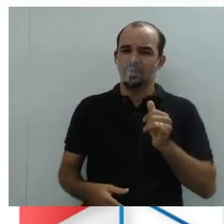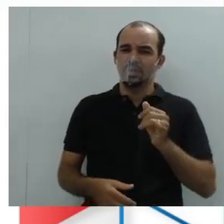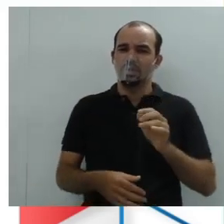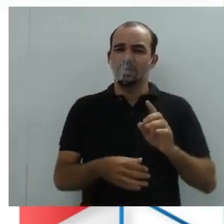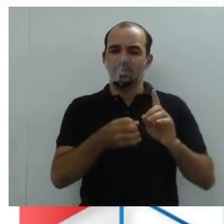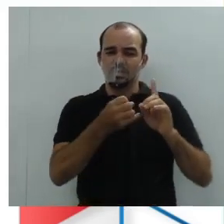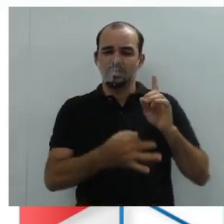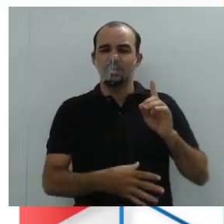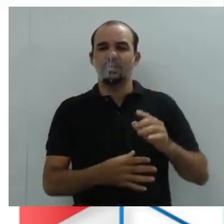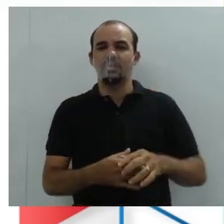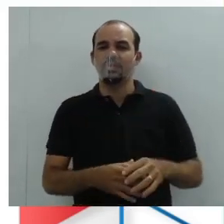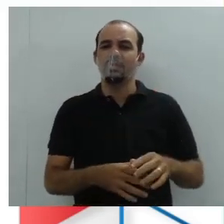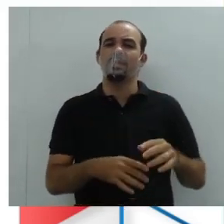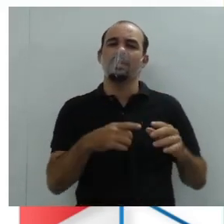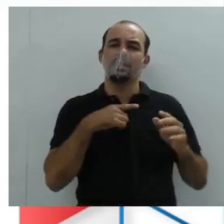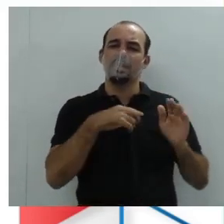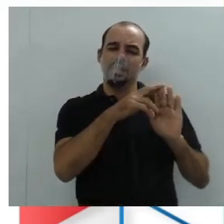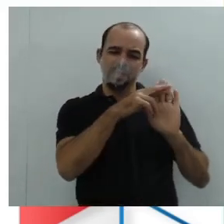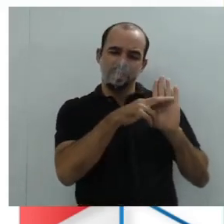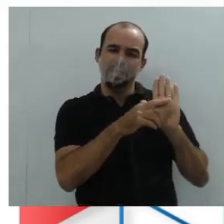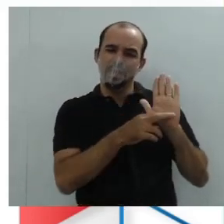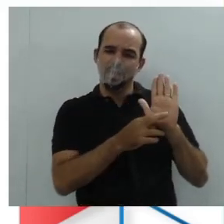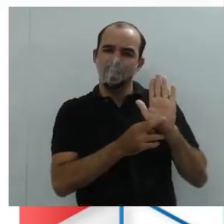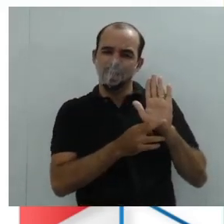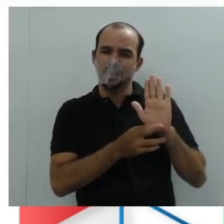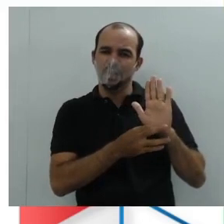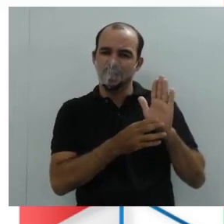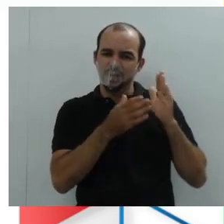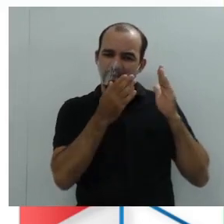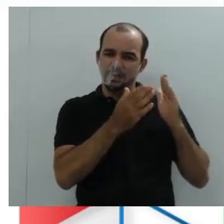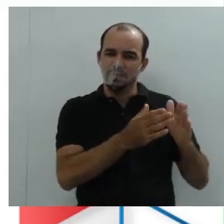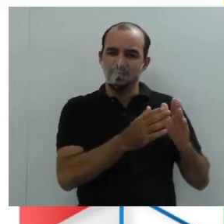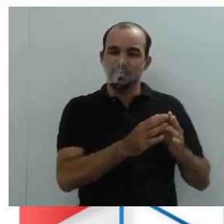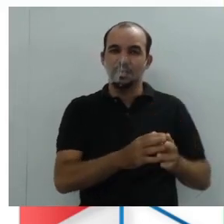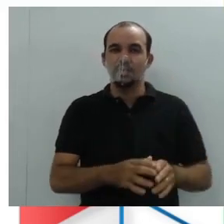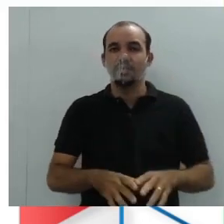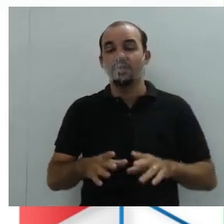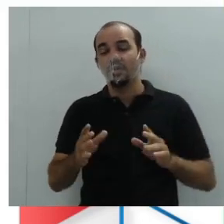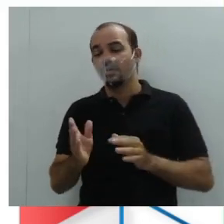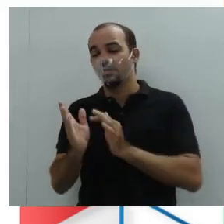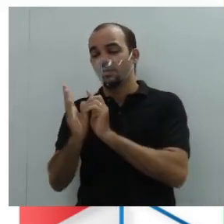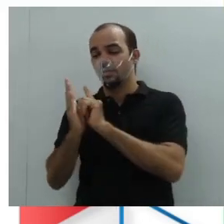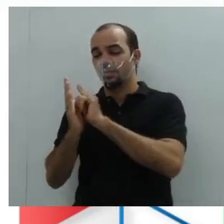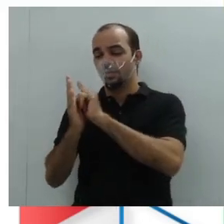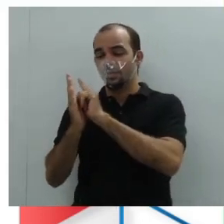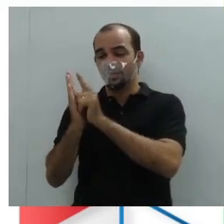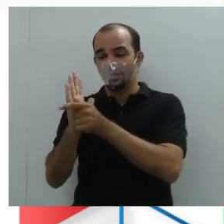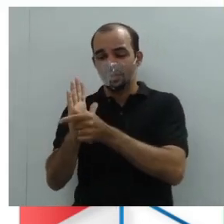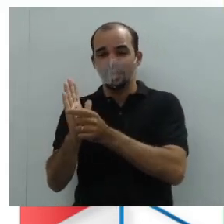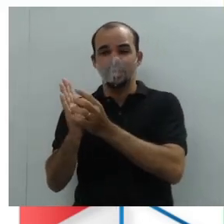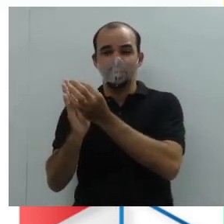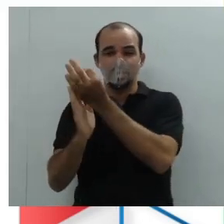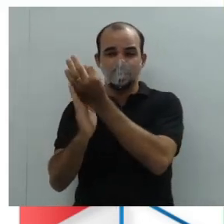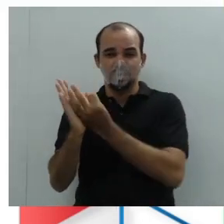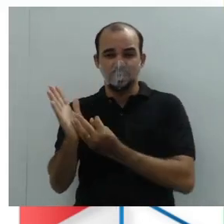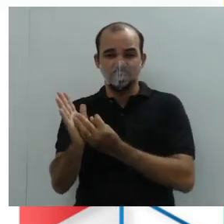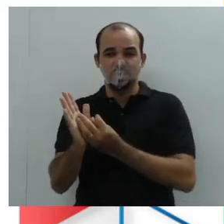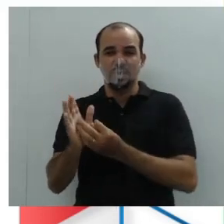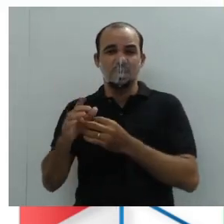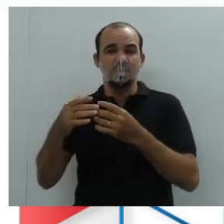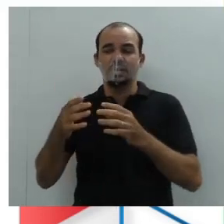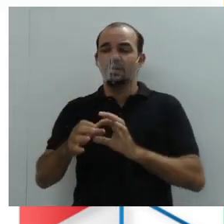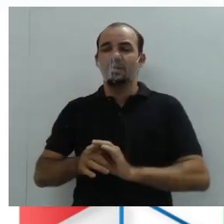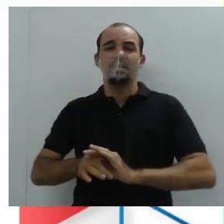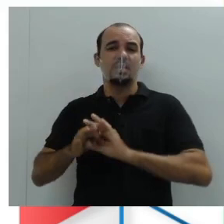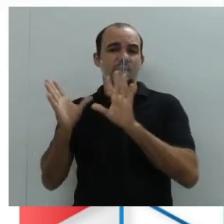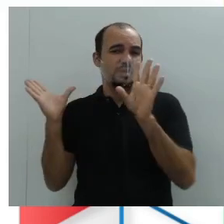Já os gêneros textuais, eles surgem da necessidade de comunicação dos indivíduos. Ou seja, eles